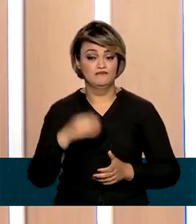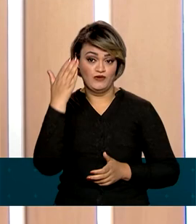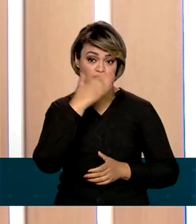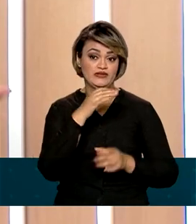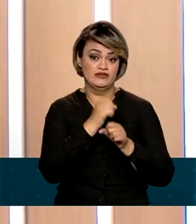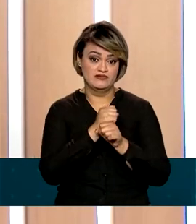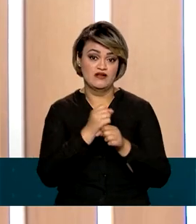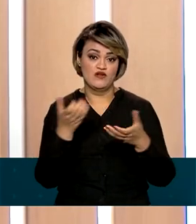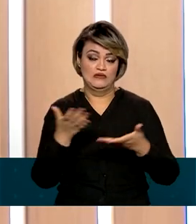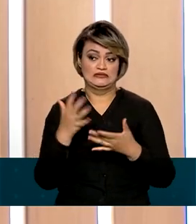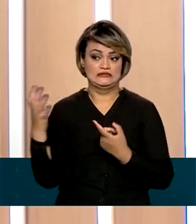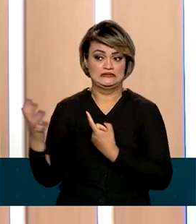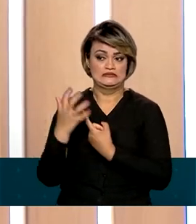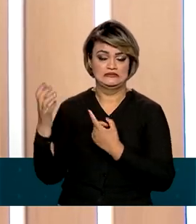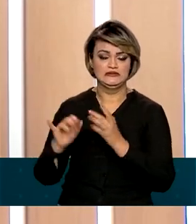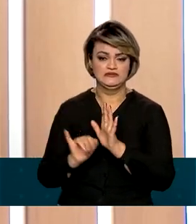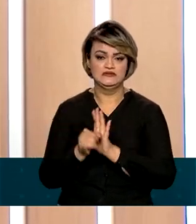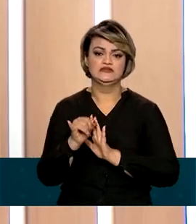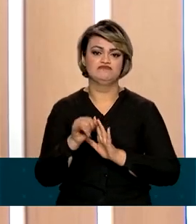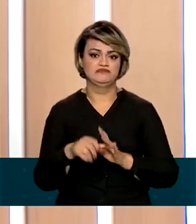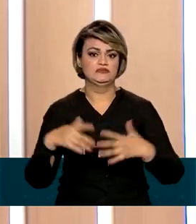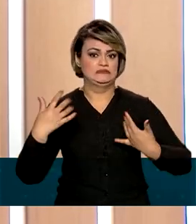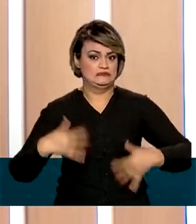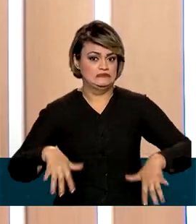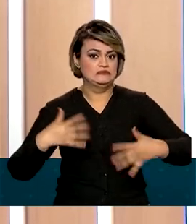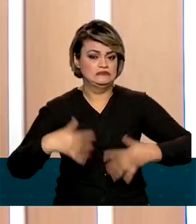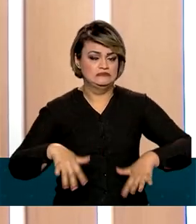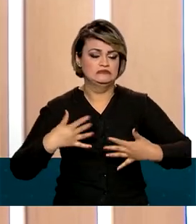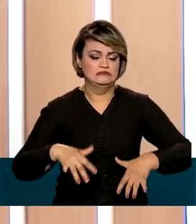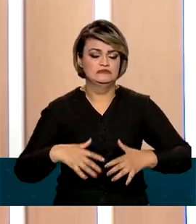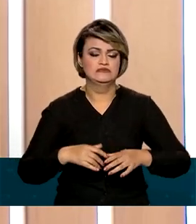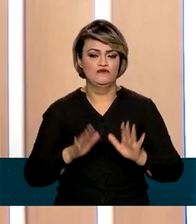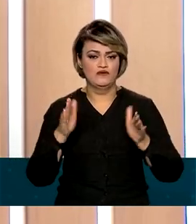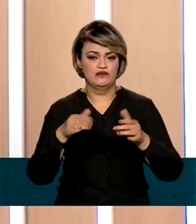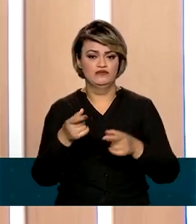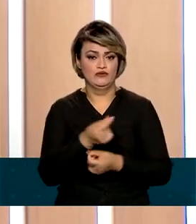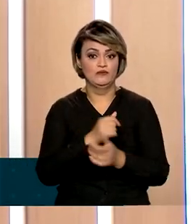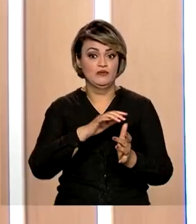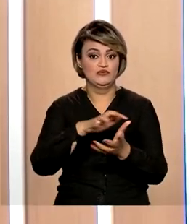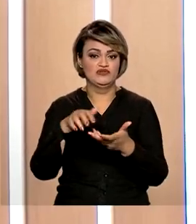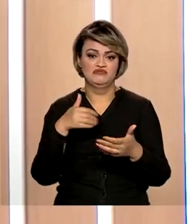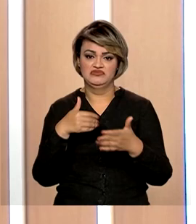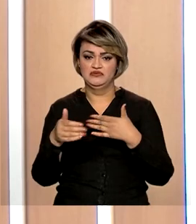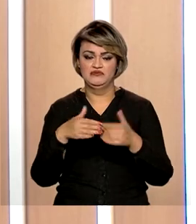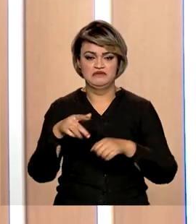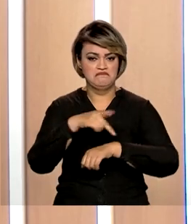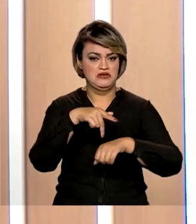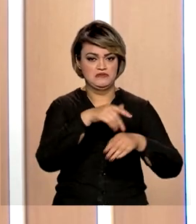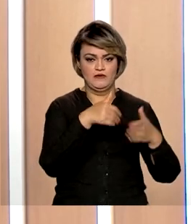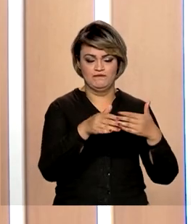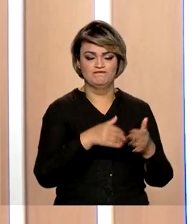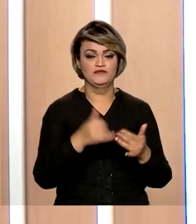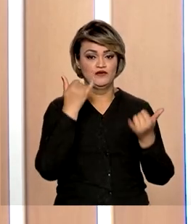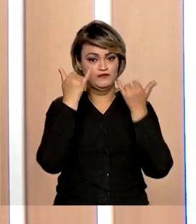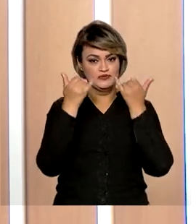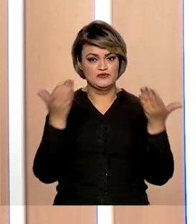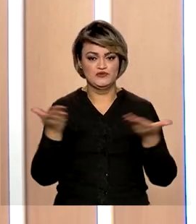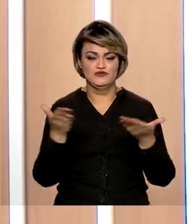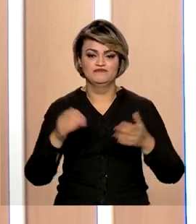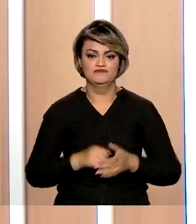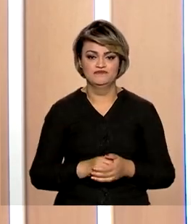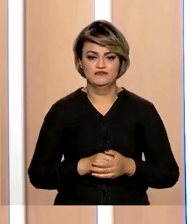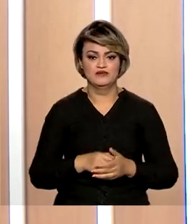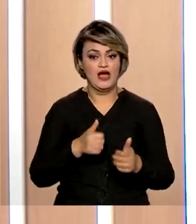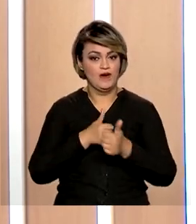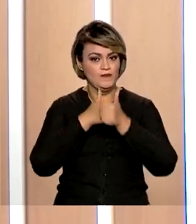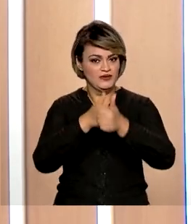ano a pressão inflacionária vai estar muito forte sobre a economia mundial independente do país. Essa a informação que nós temos para você hoje.